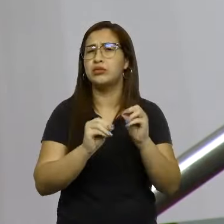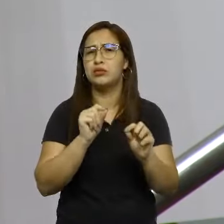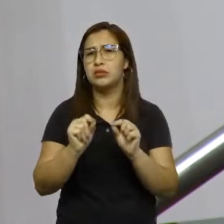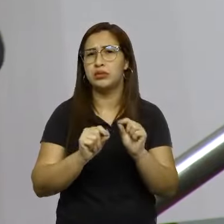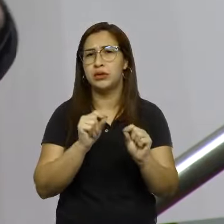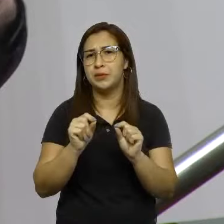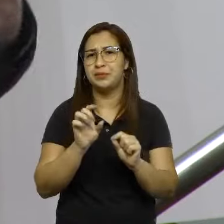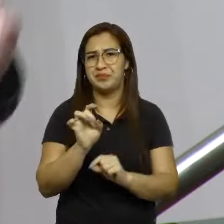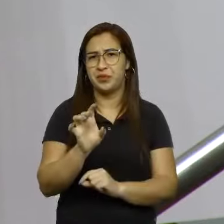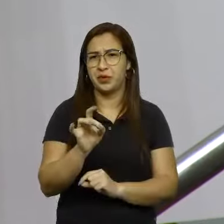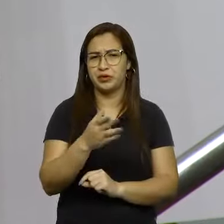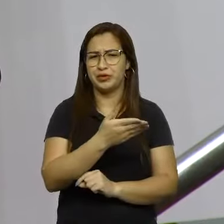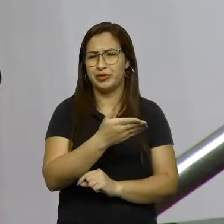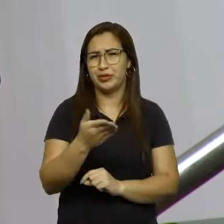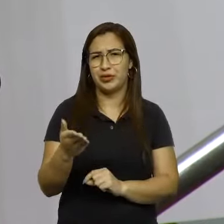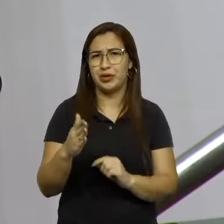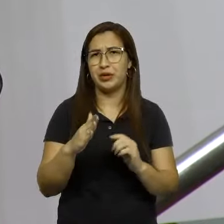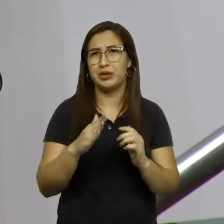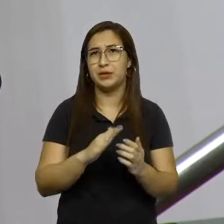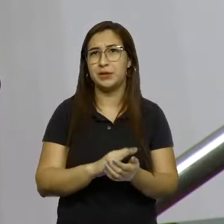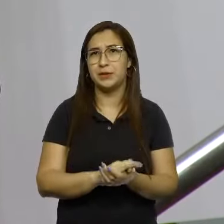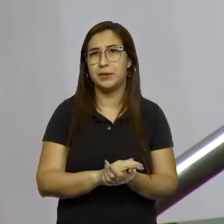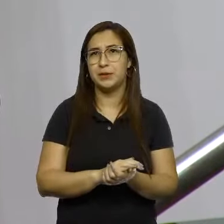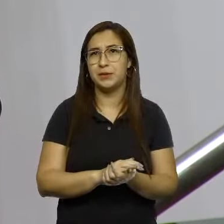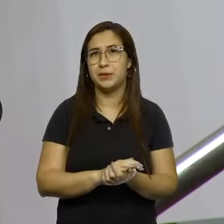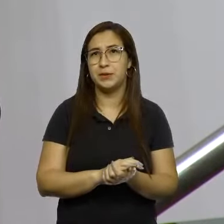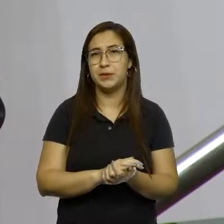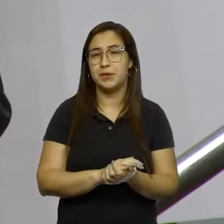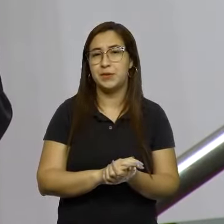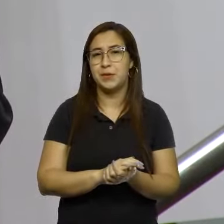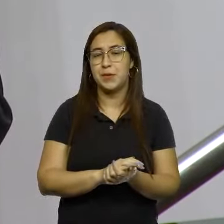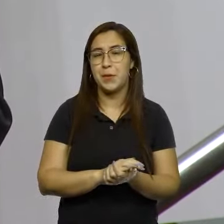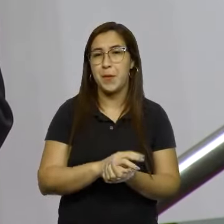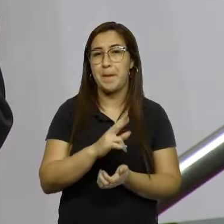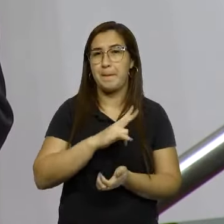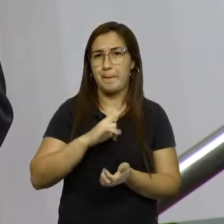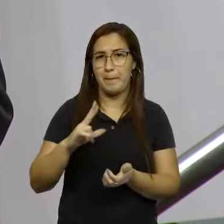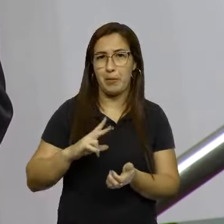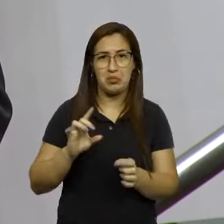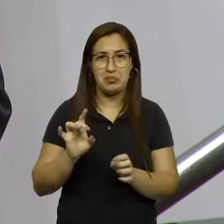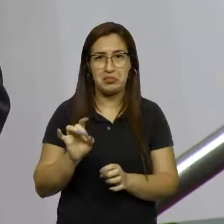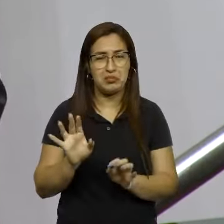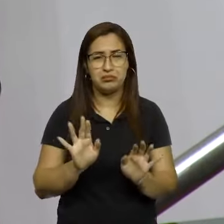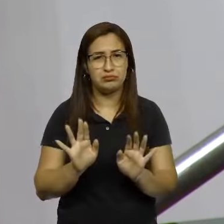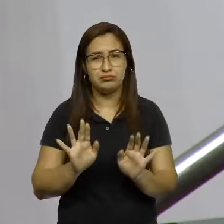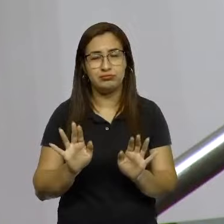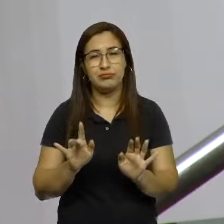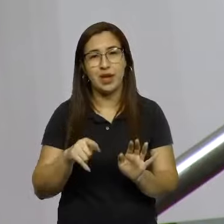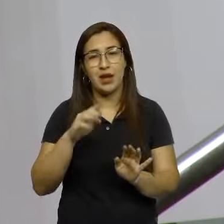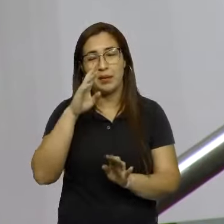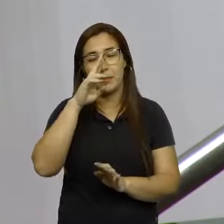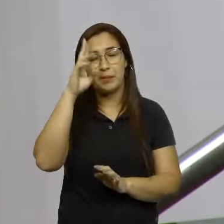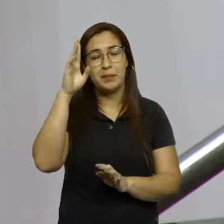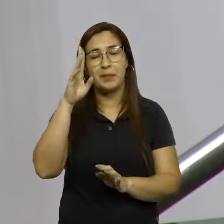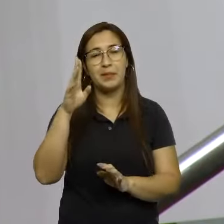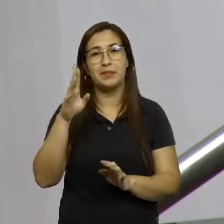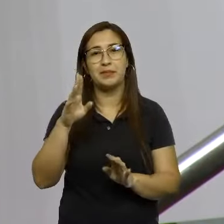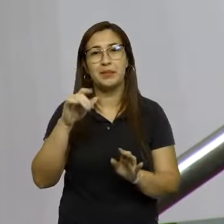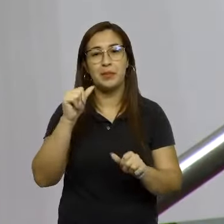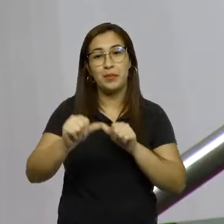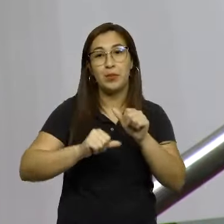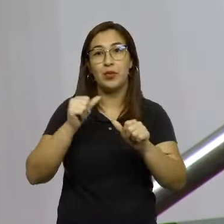dessas questões institucionais dos órgãos públicos, mas, principalmente, vai ser uma revolução para a